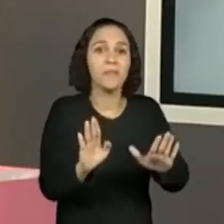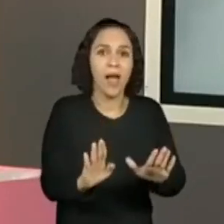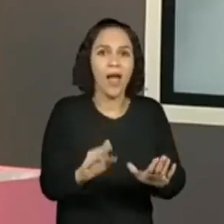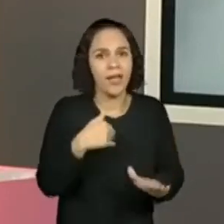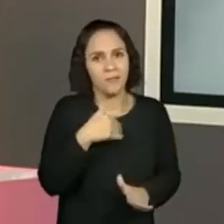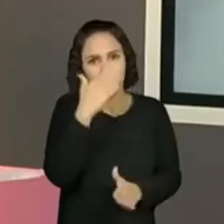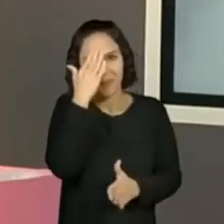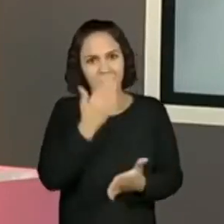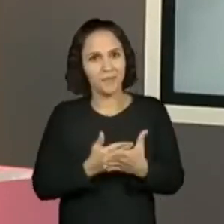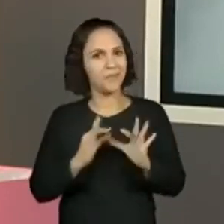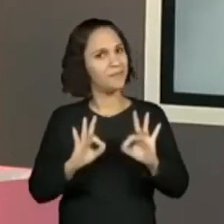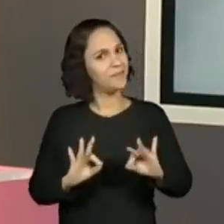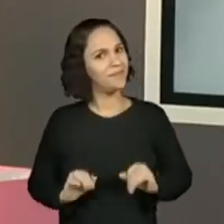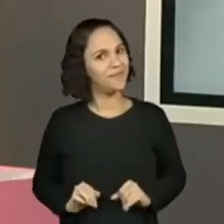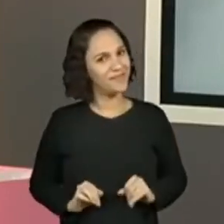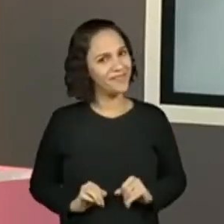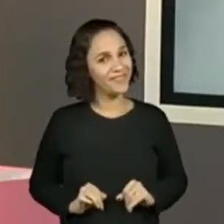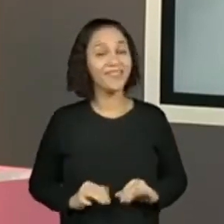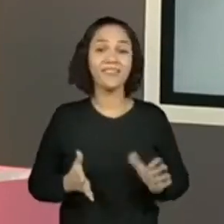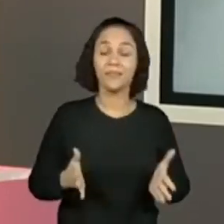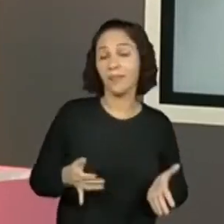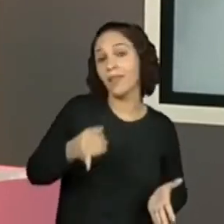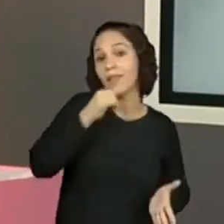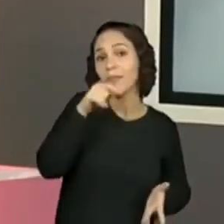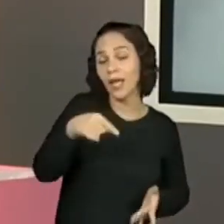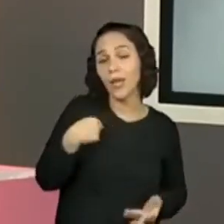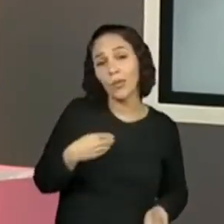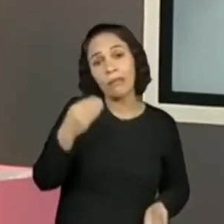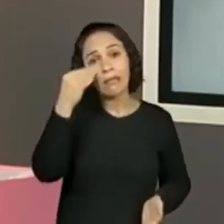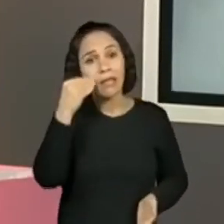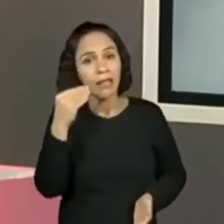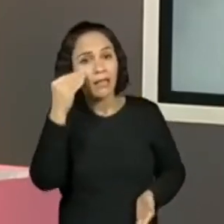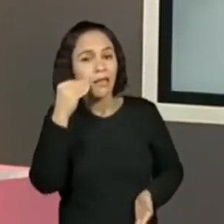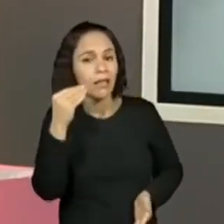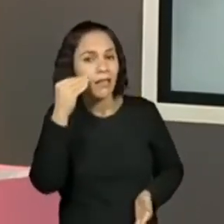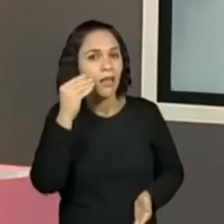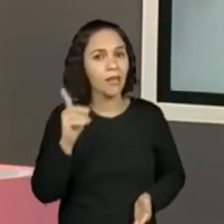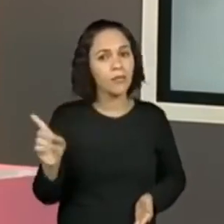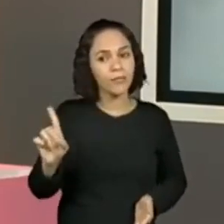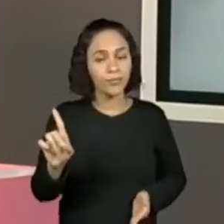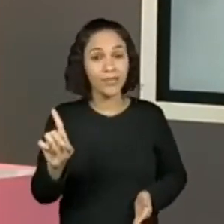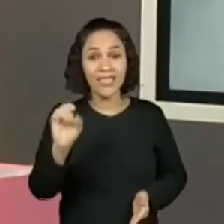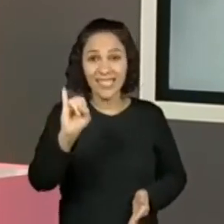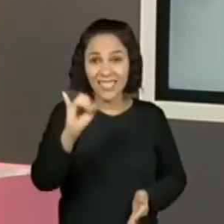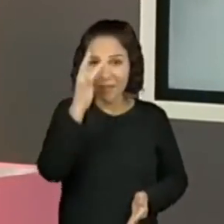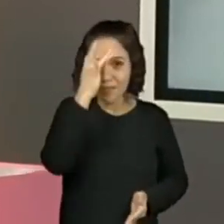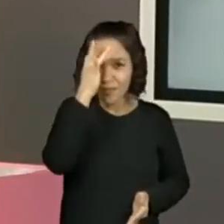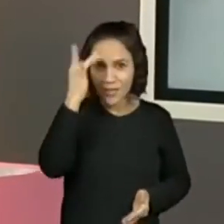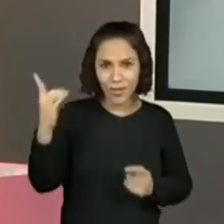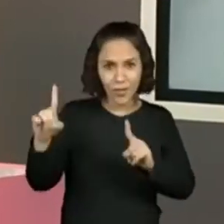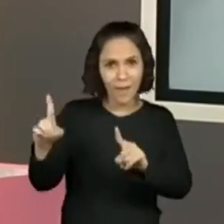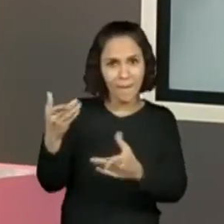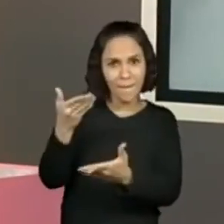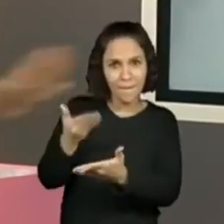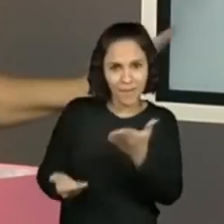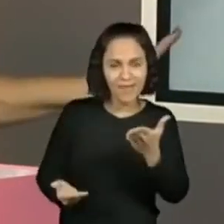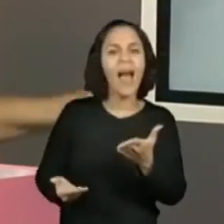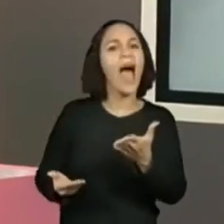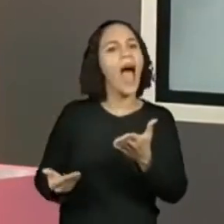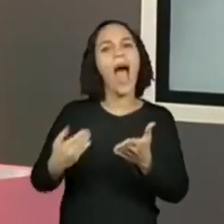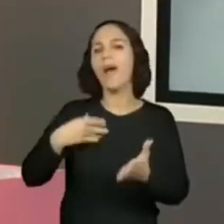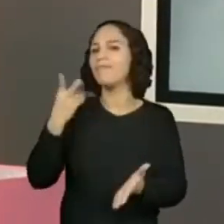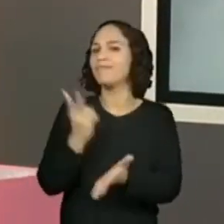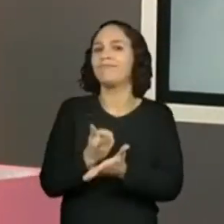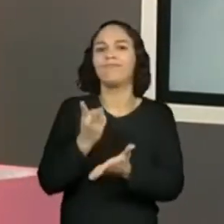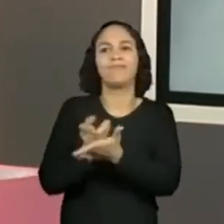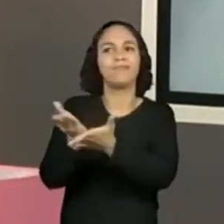venho confiante, certo? E no caso é eu estou testando os meus adversários. O dia que eu encontrar alguém para perder para mim, aí vai ser sempre meu